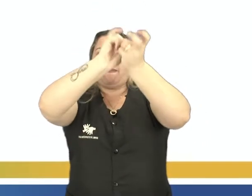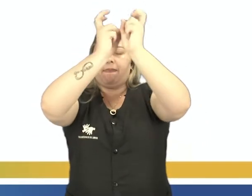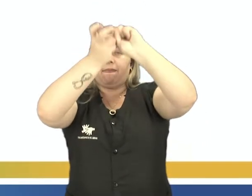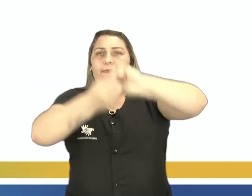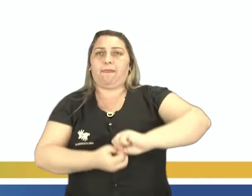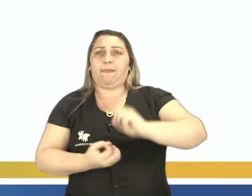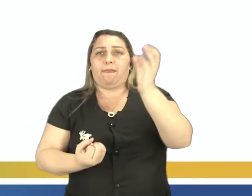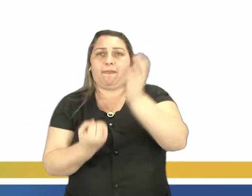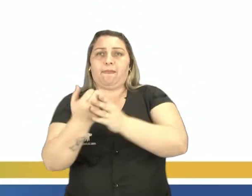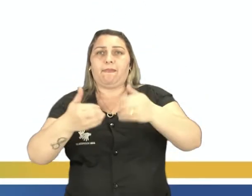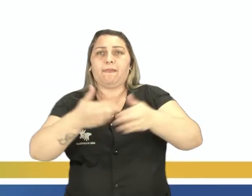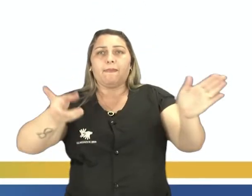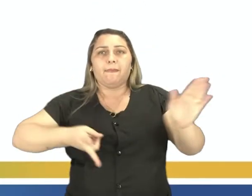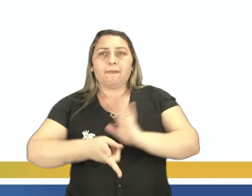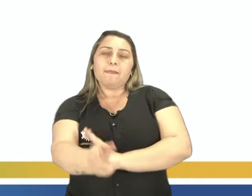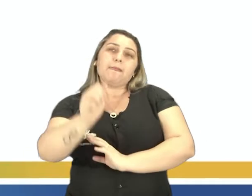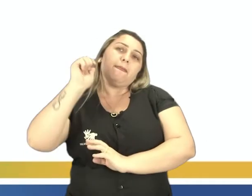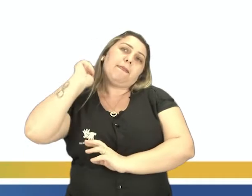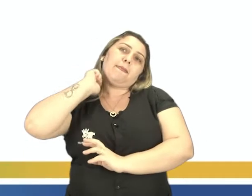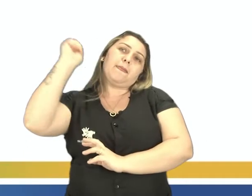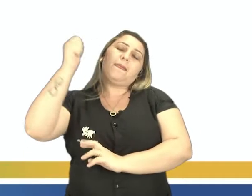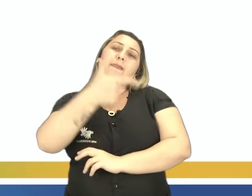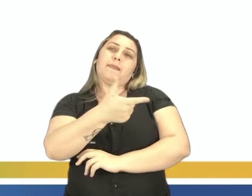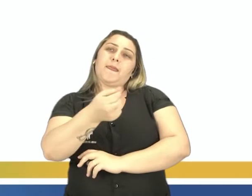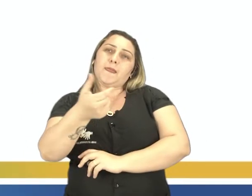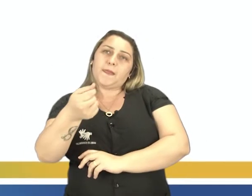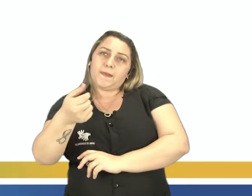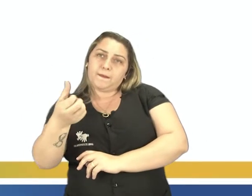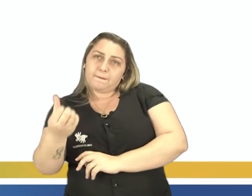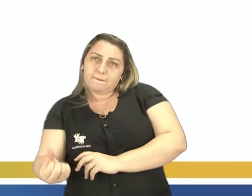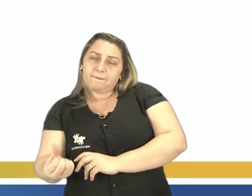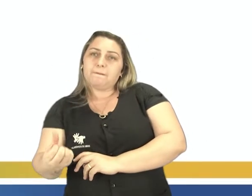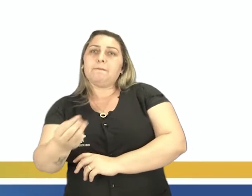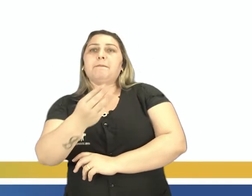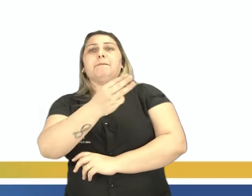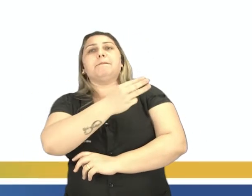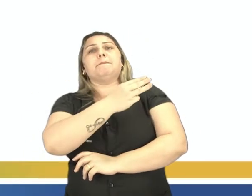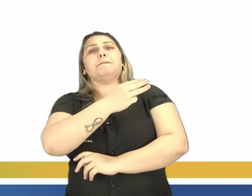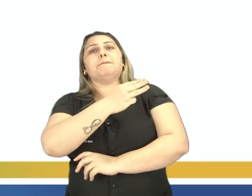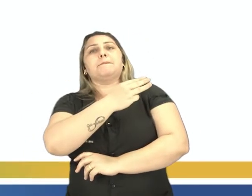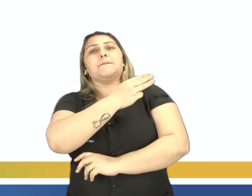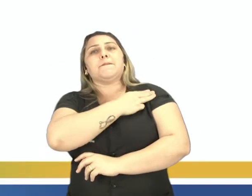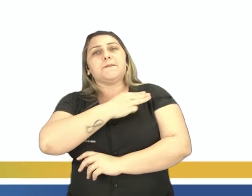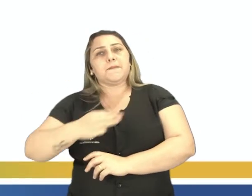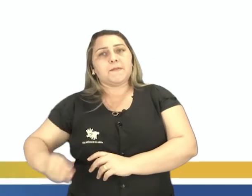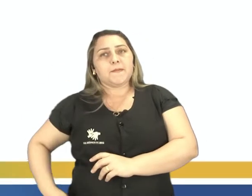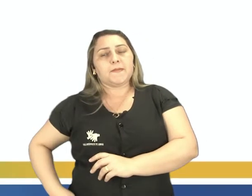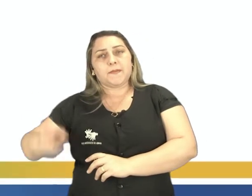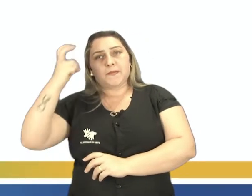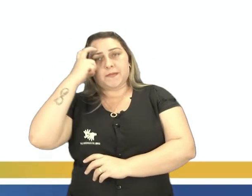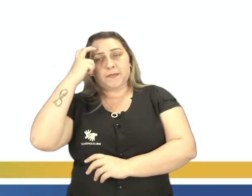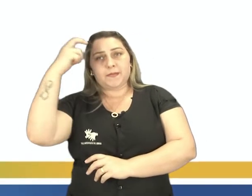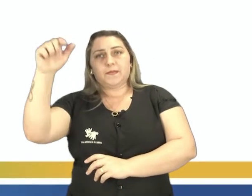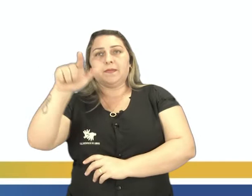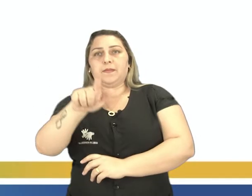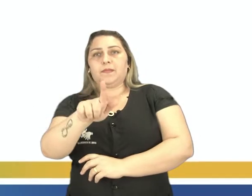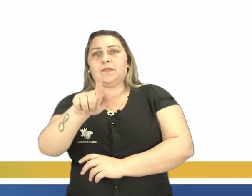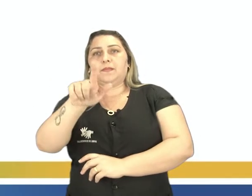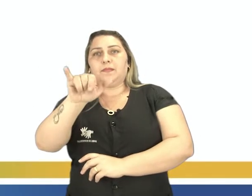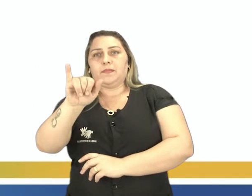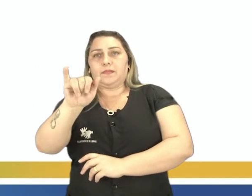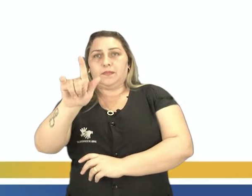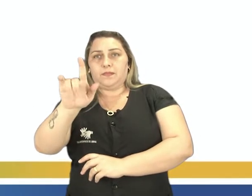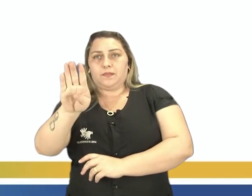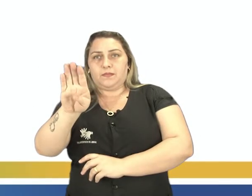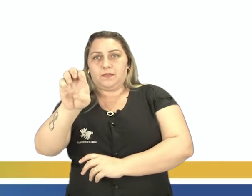inaugurada em abril de 2006 com a presença do então ministro da cultura Gilberto Gil E